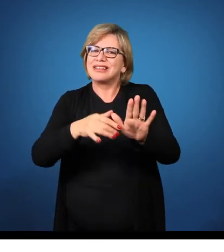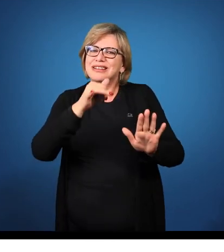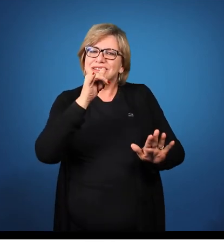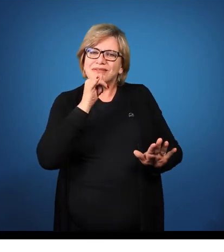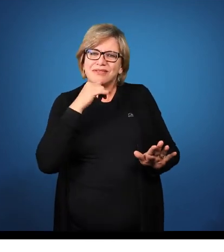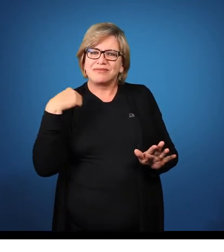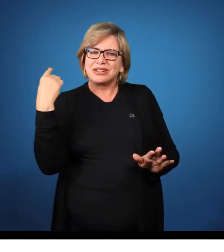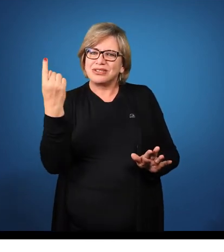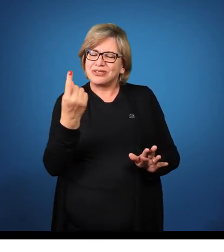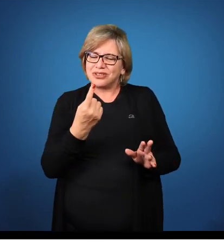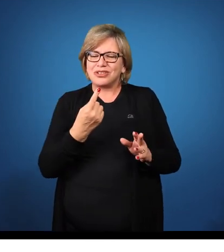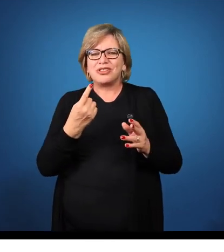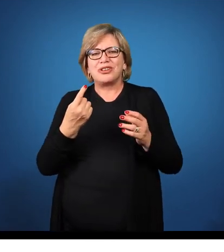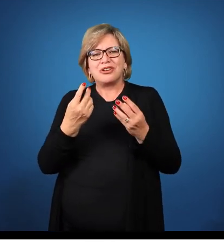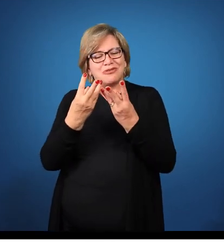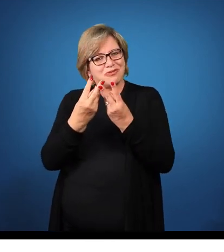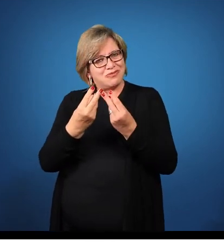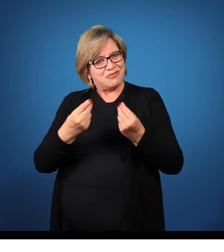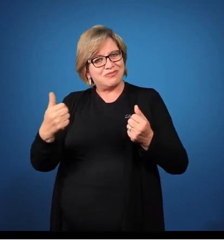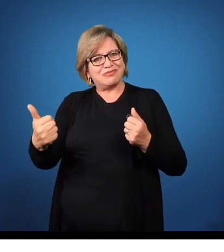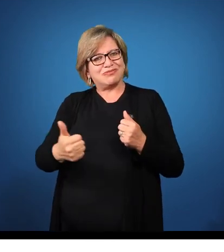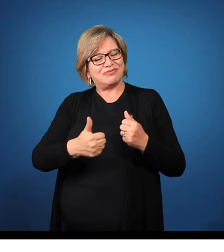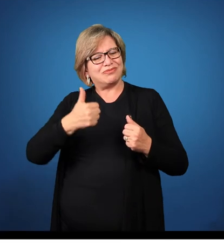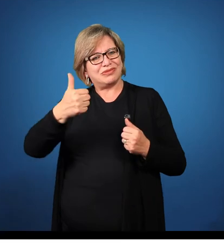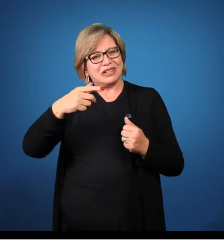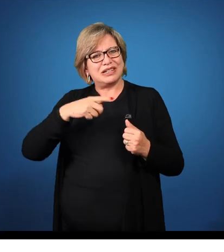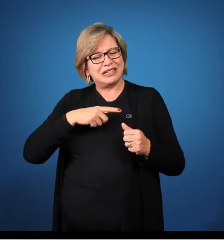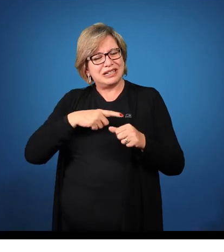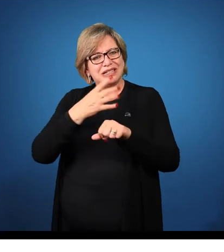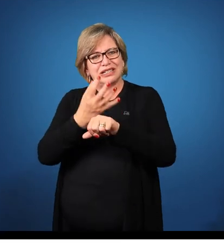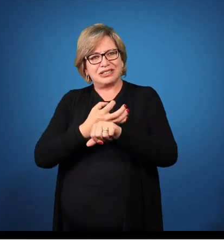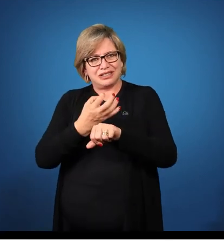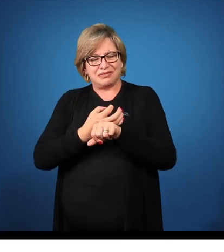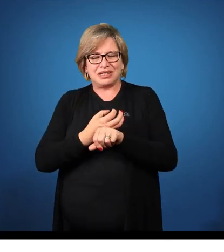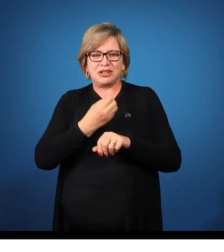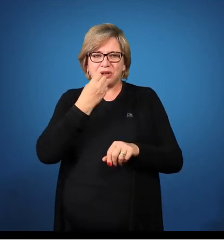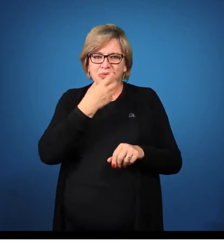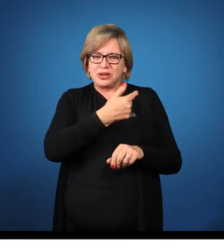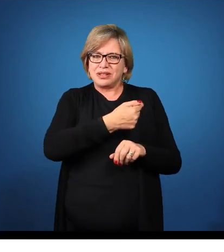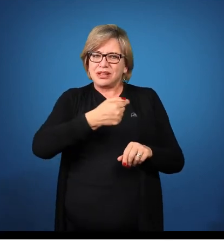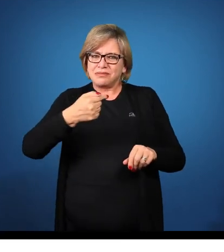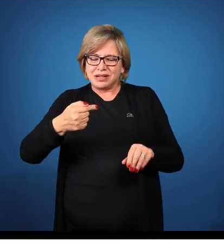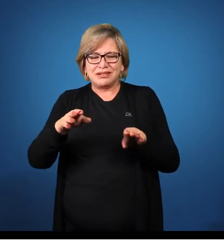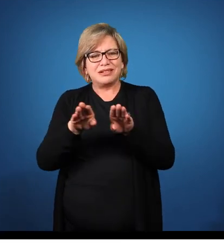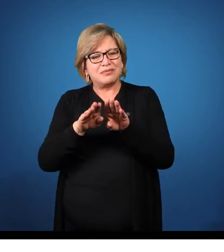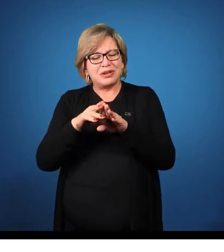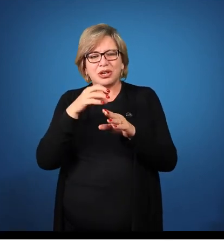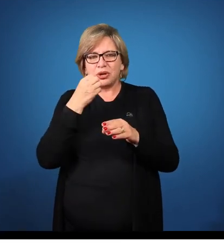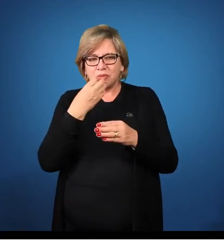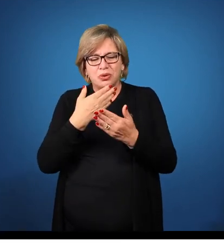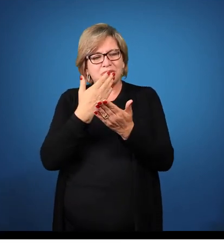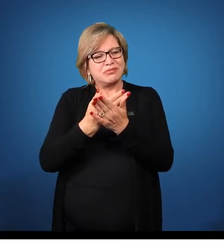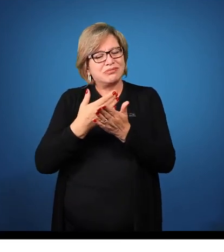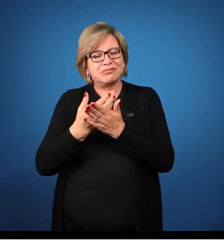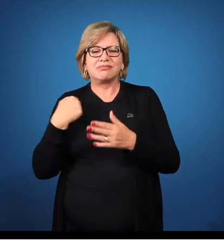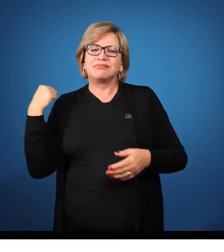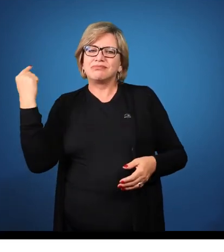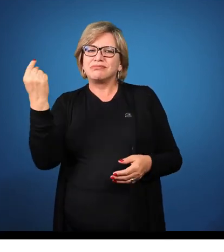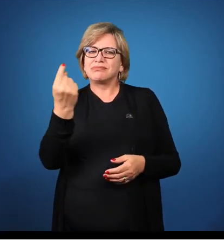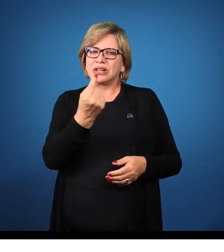para que possamos enriquecer ainda mais a nossa disciplina. Boa semana a todos nós e bom estudo para todos nós também.